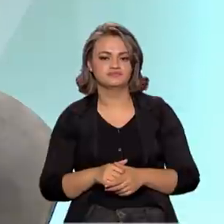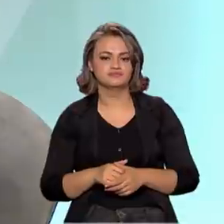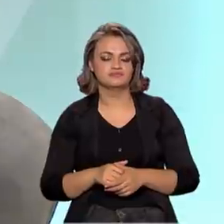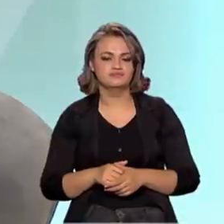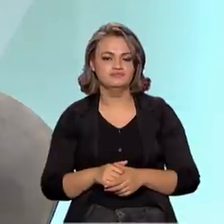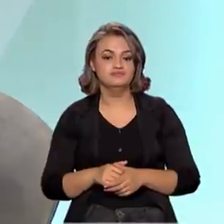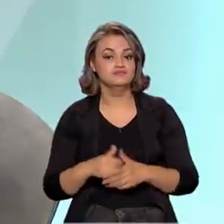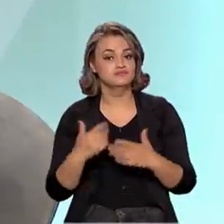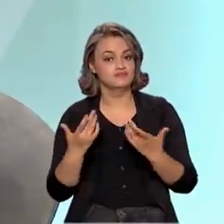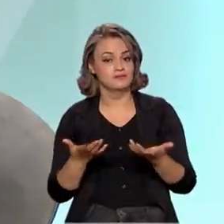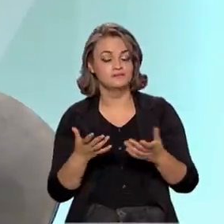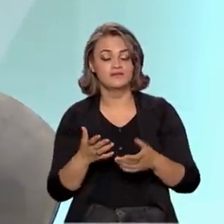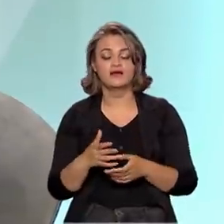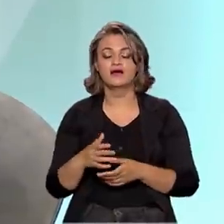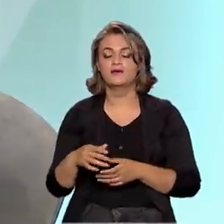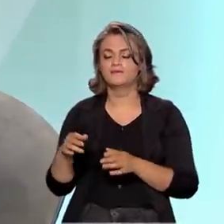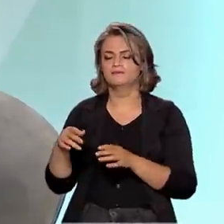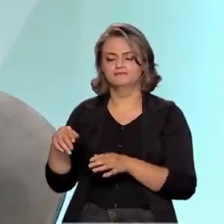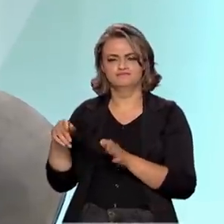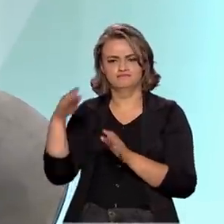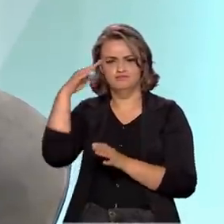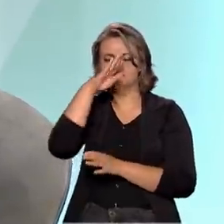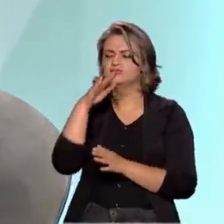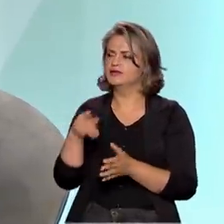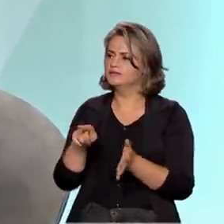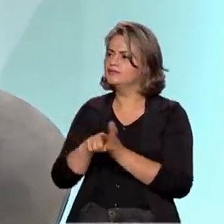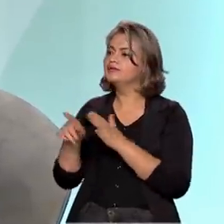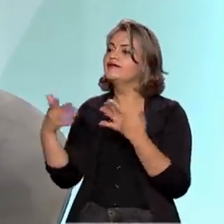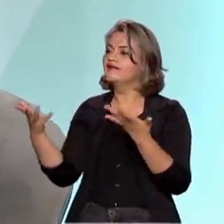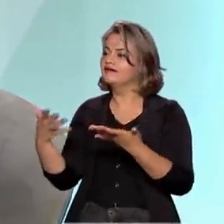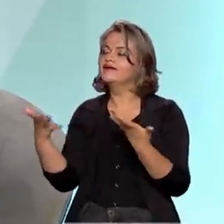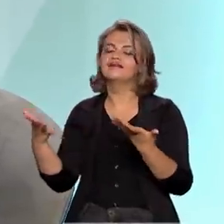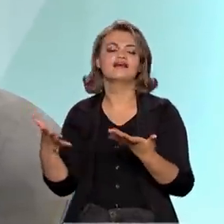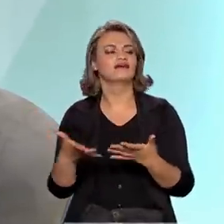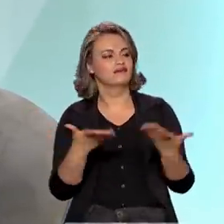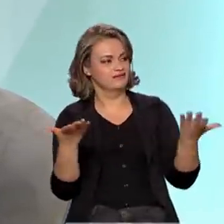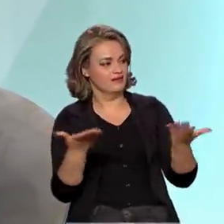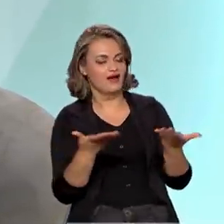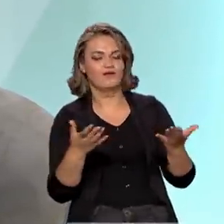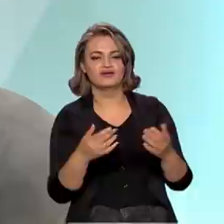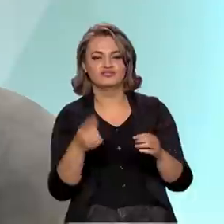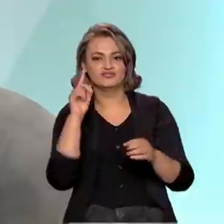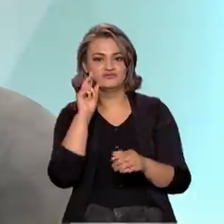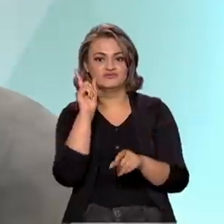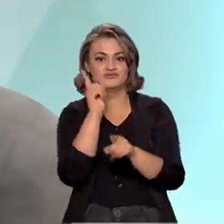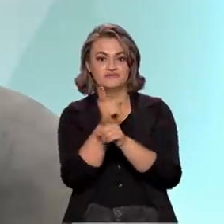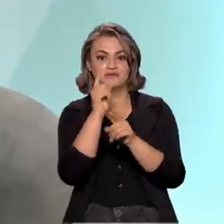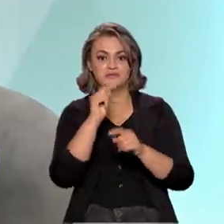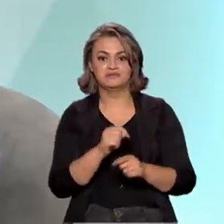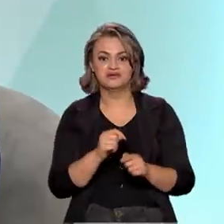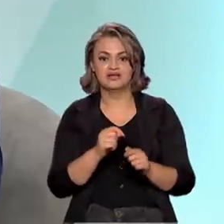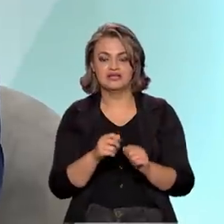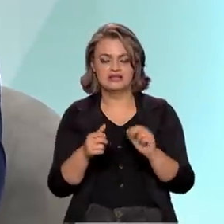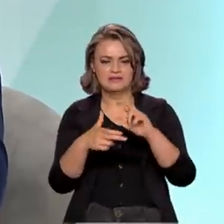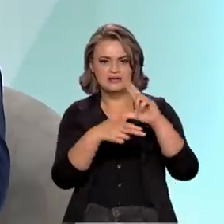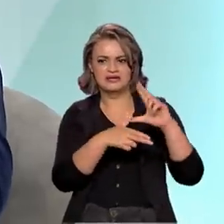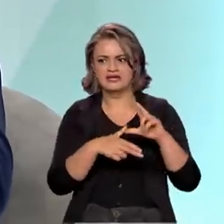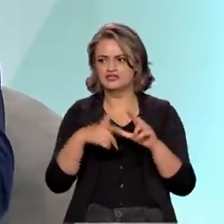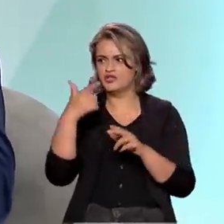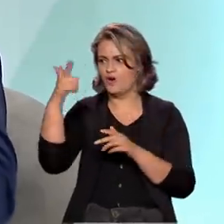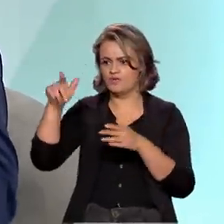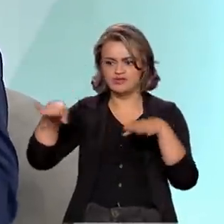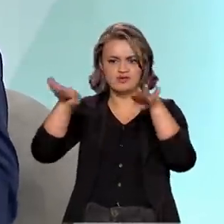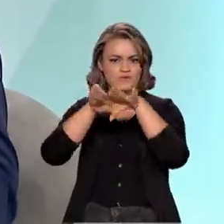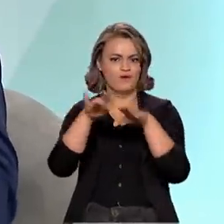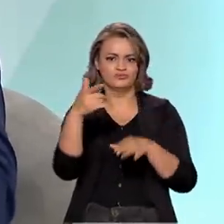Então, o presidente sempre cobrou bastante sobre isso e hoje nós temos. Essa planta é a maior da América Latina. no desenvolvimento,